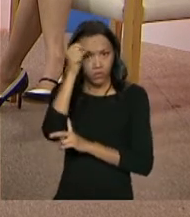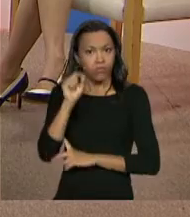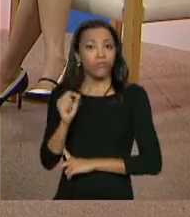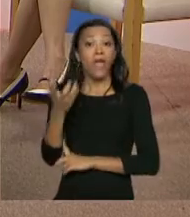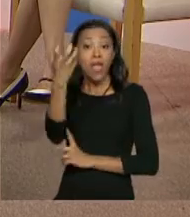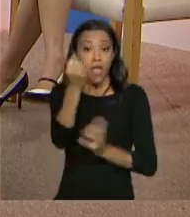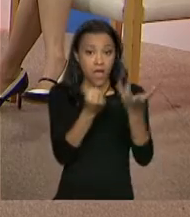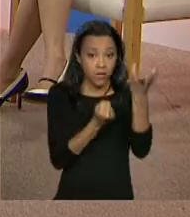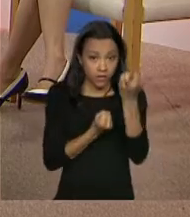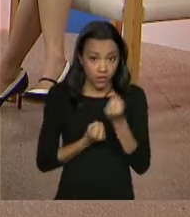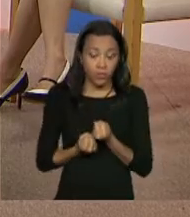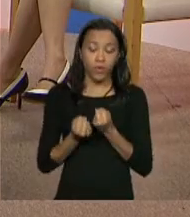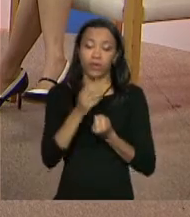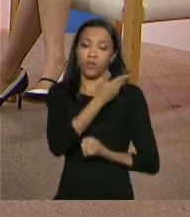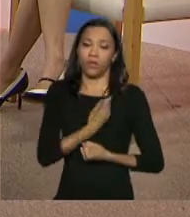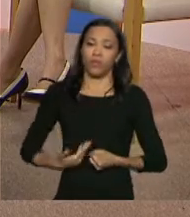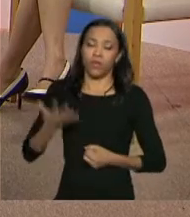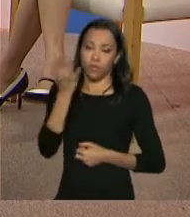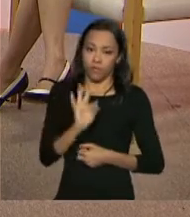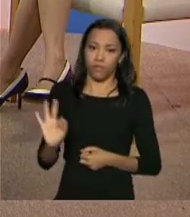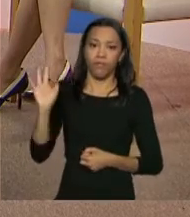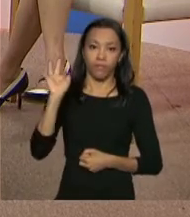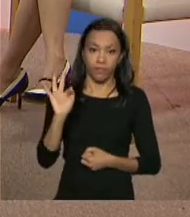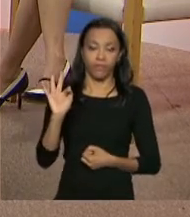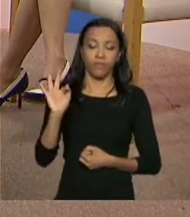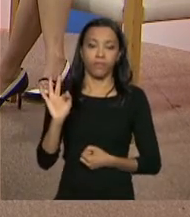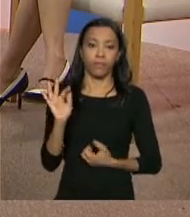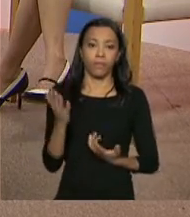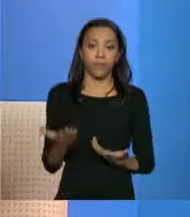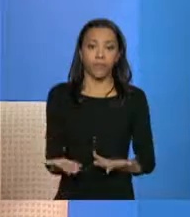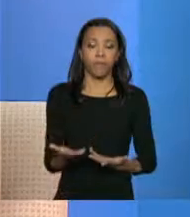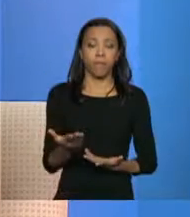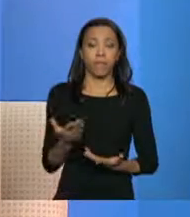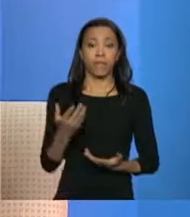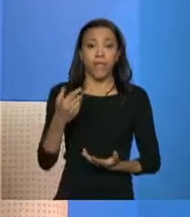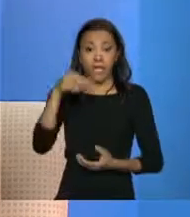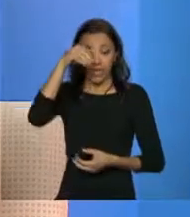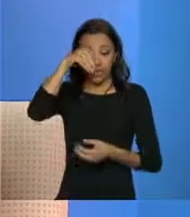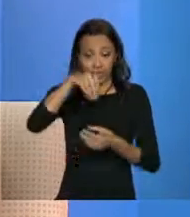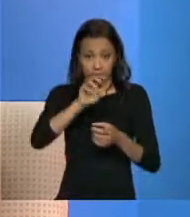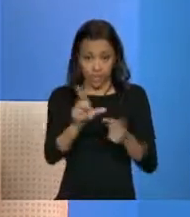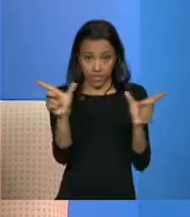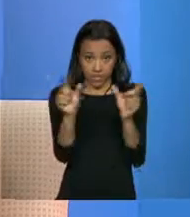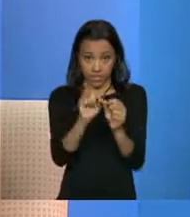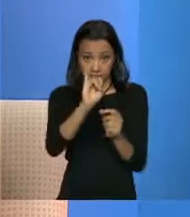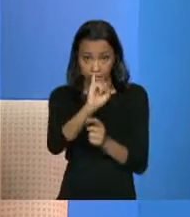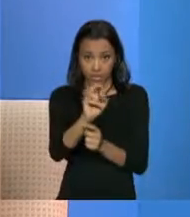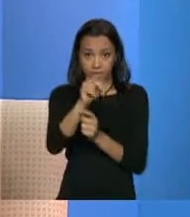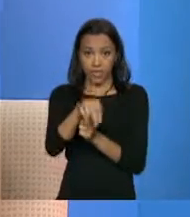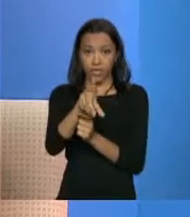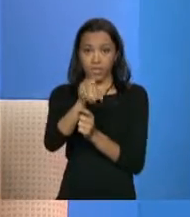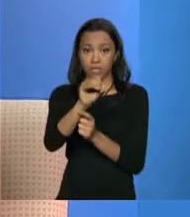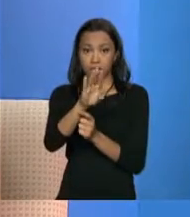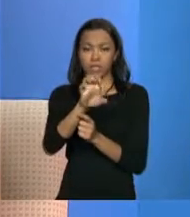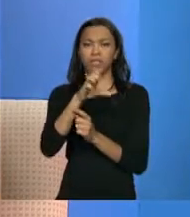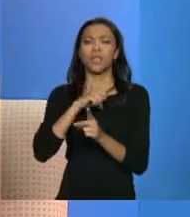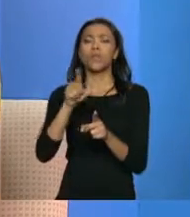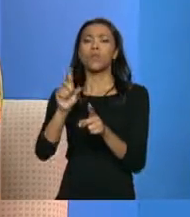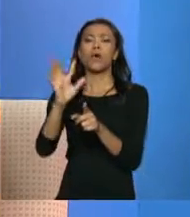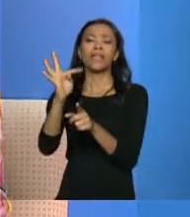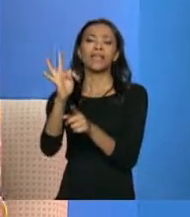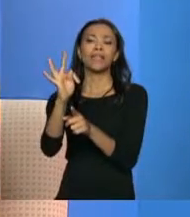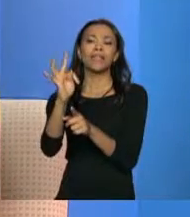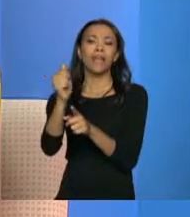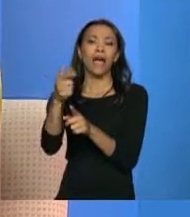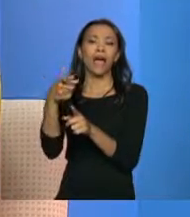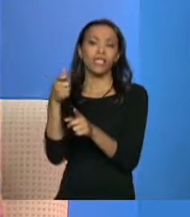coisas, cadastramento, atualização cadastral, tá? Dentro desse índice, tem lá uma taxa de atualização cadastral. Então, se aquele município tem